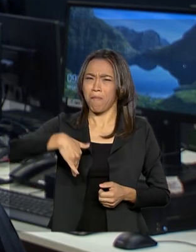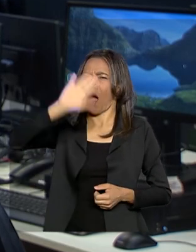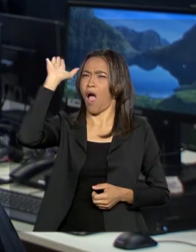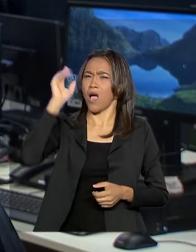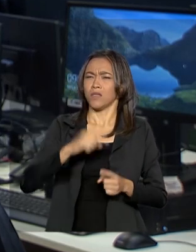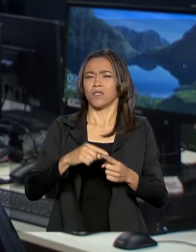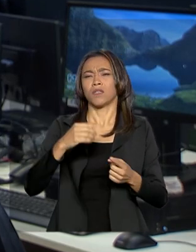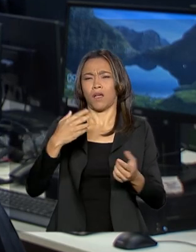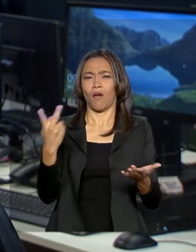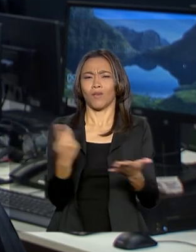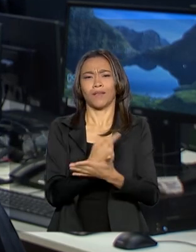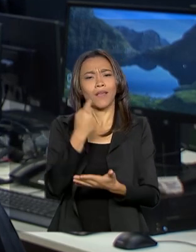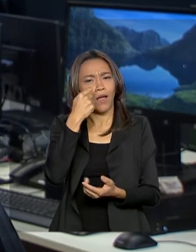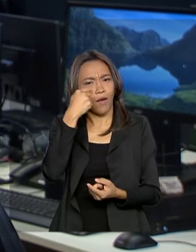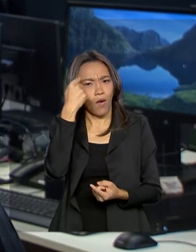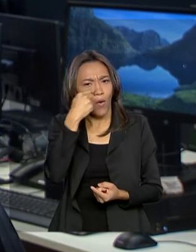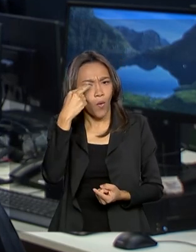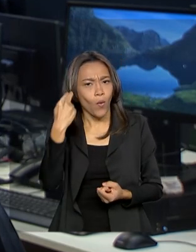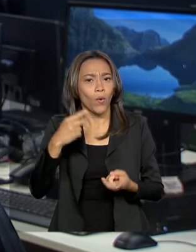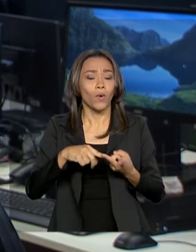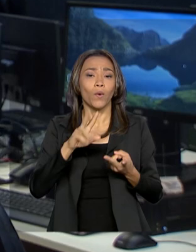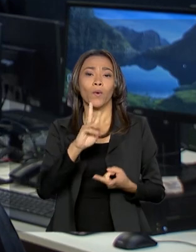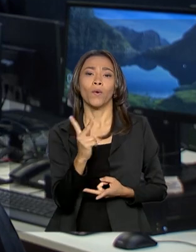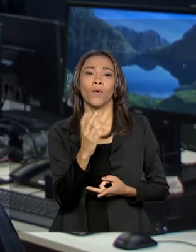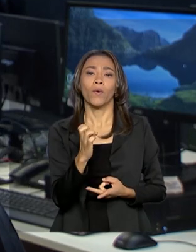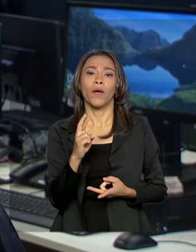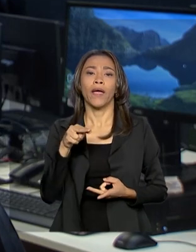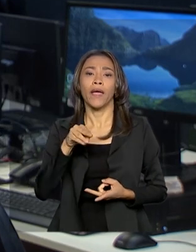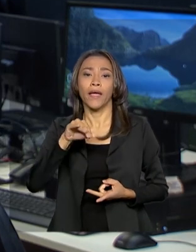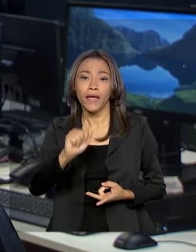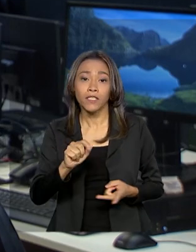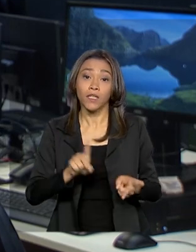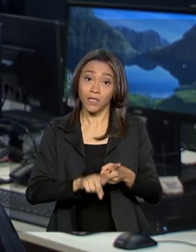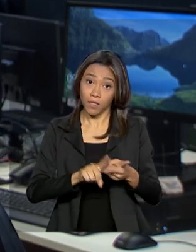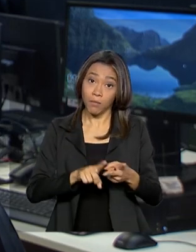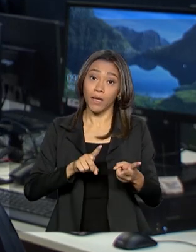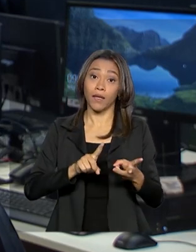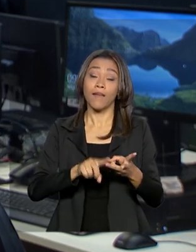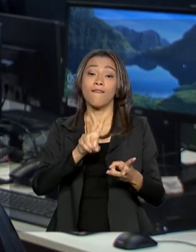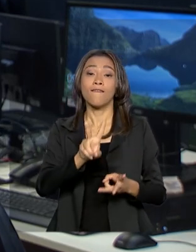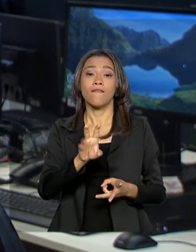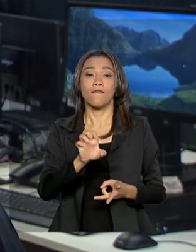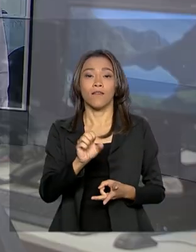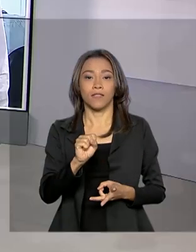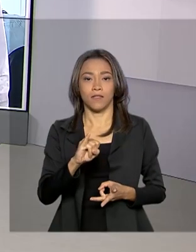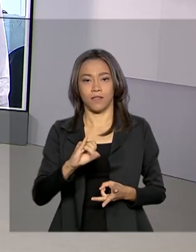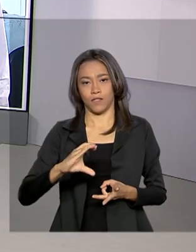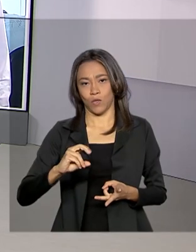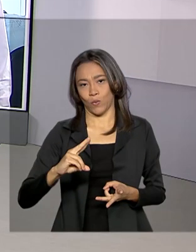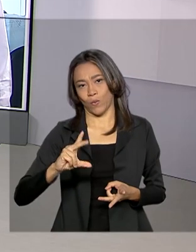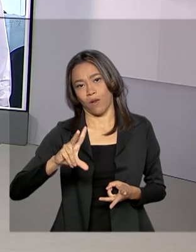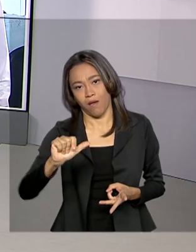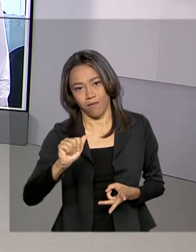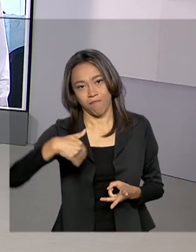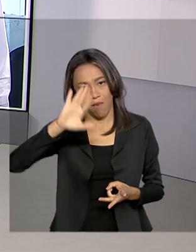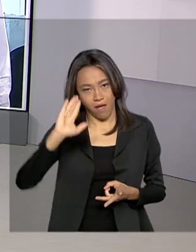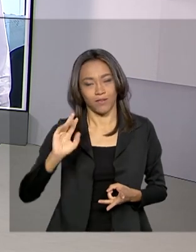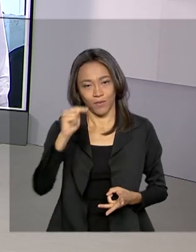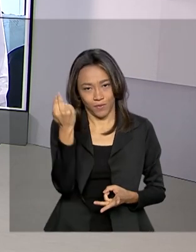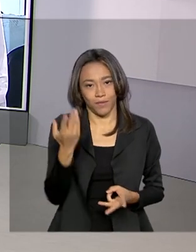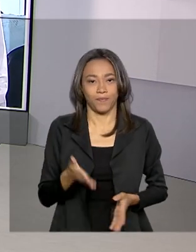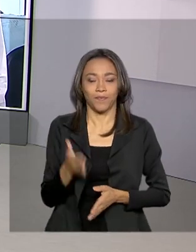oftalmológicas, hérnias e de retirada de vesícula biliar. Renata. Tá certo, Dimas. Obrigada pelas suas informações